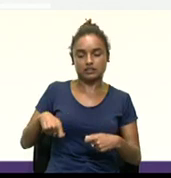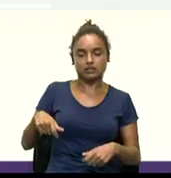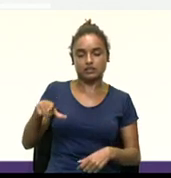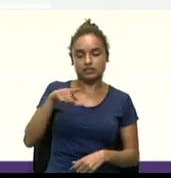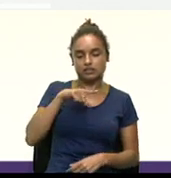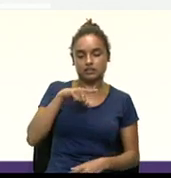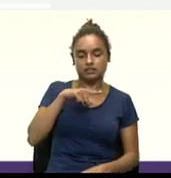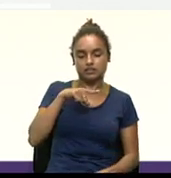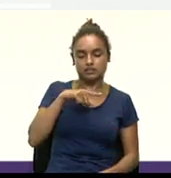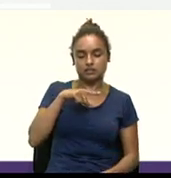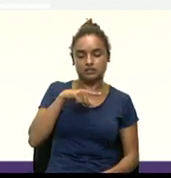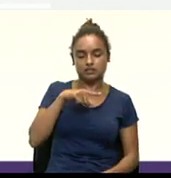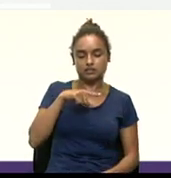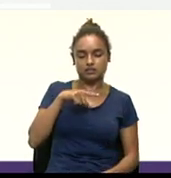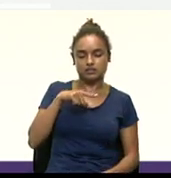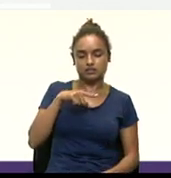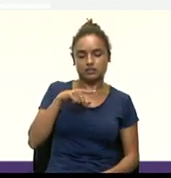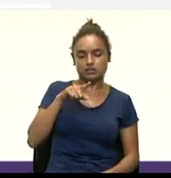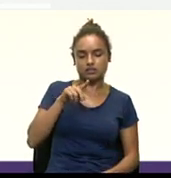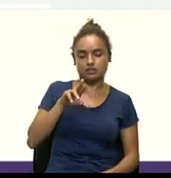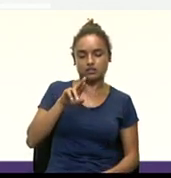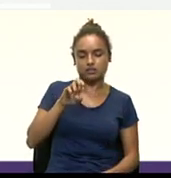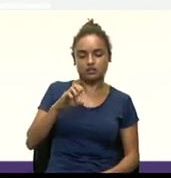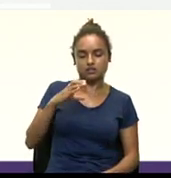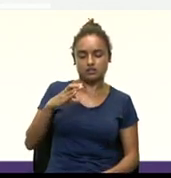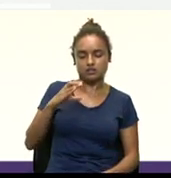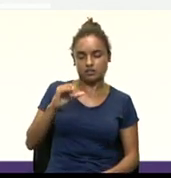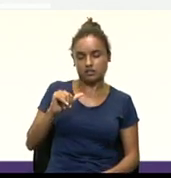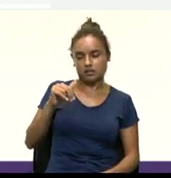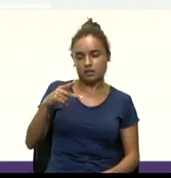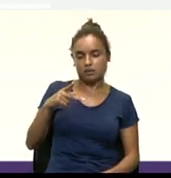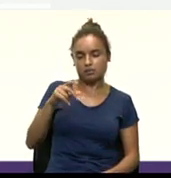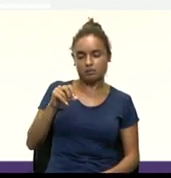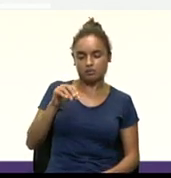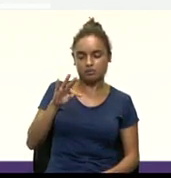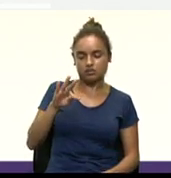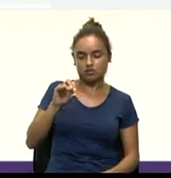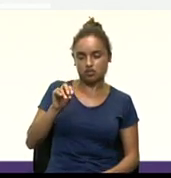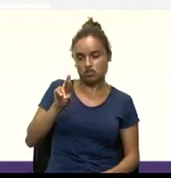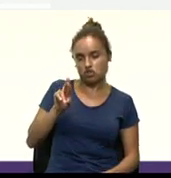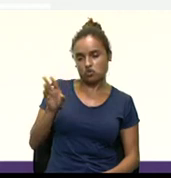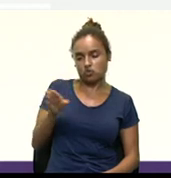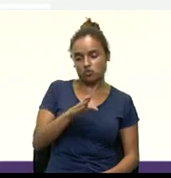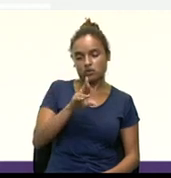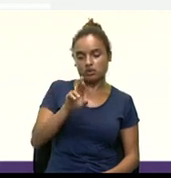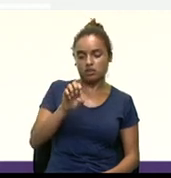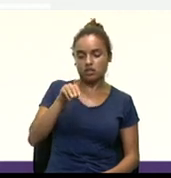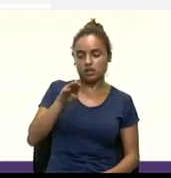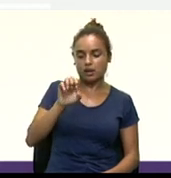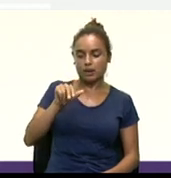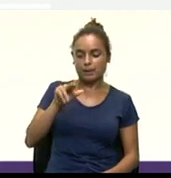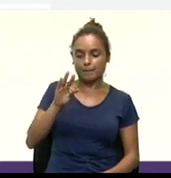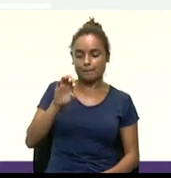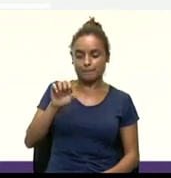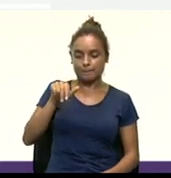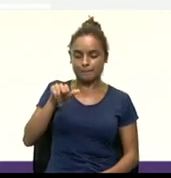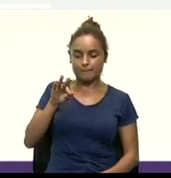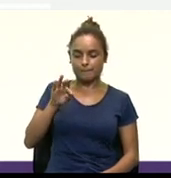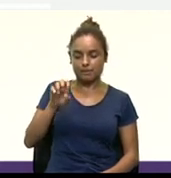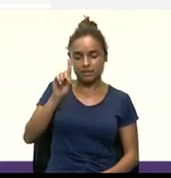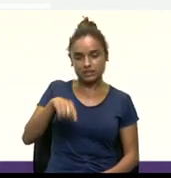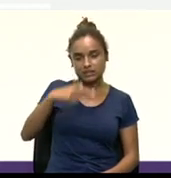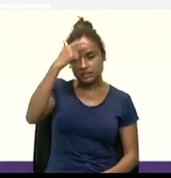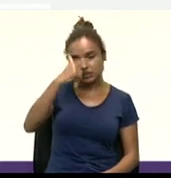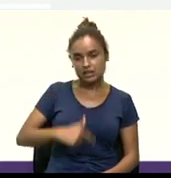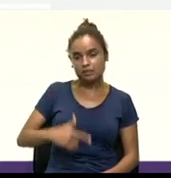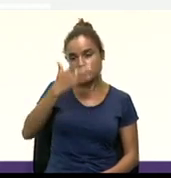usuários, o receptor e o remetente. A partir do momento, né, então, que essas pessoas queiram fazer a